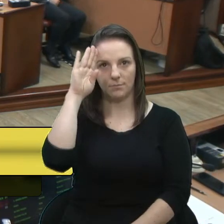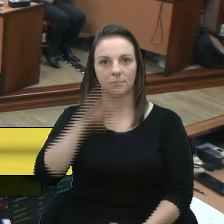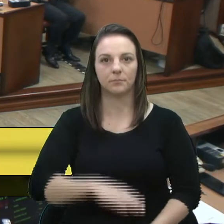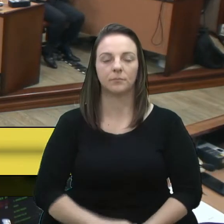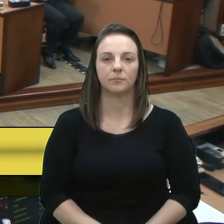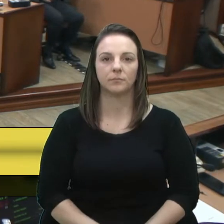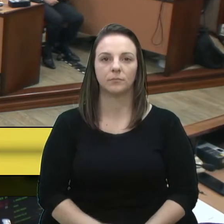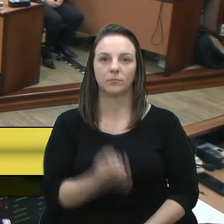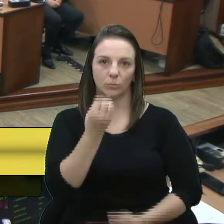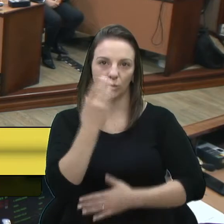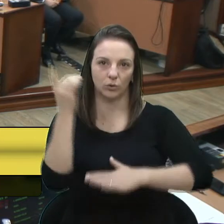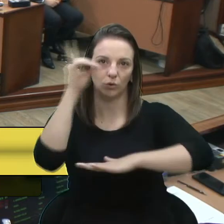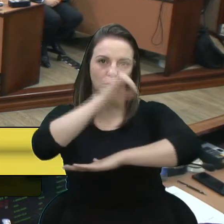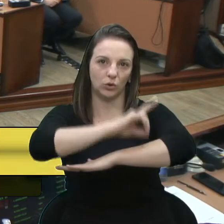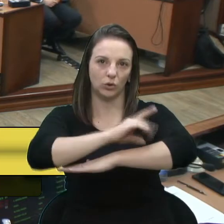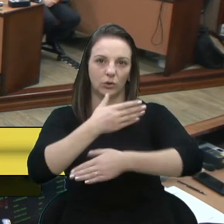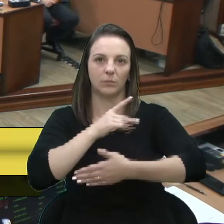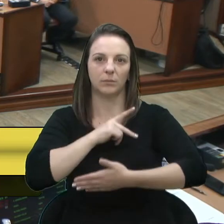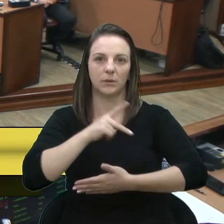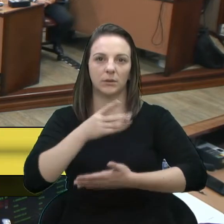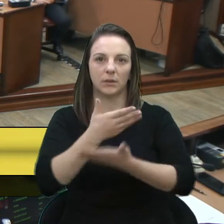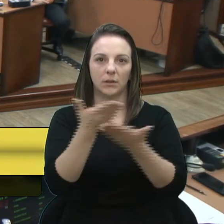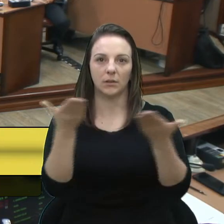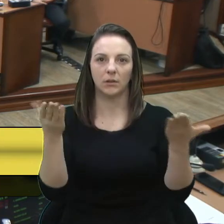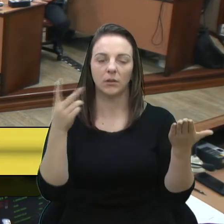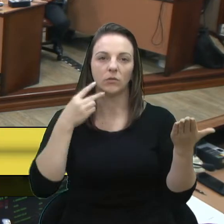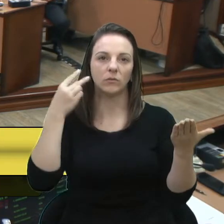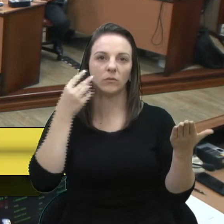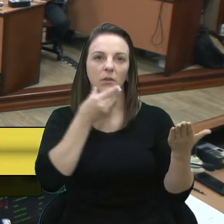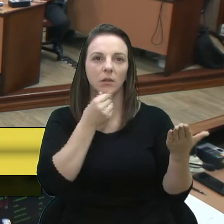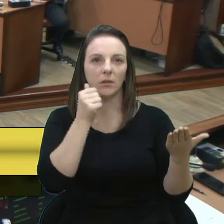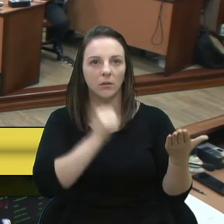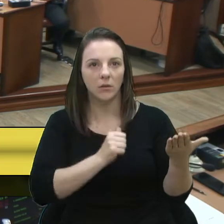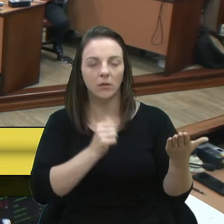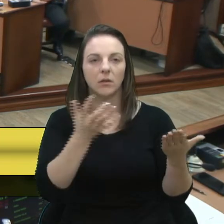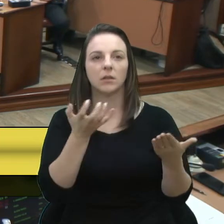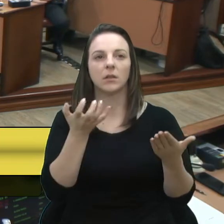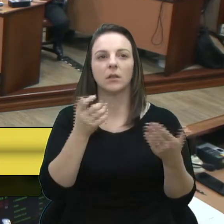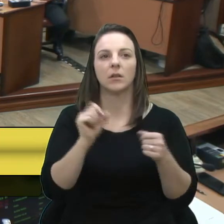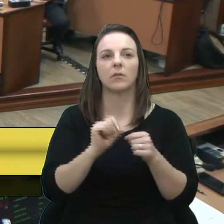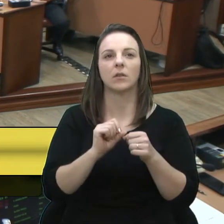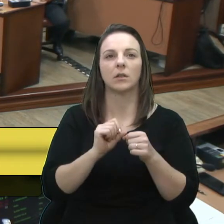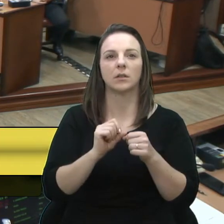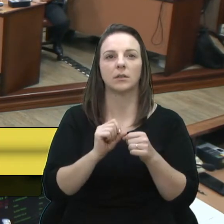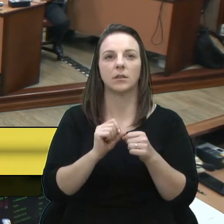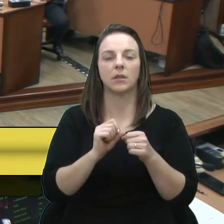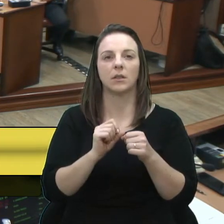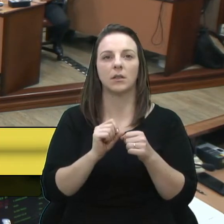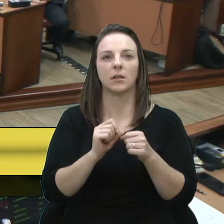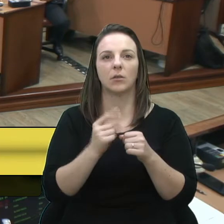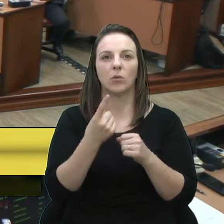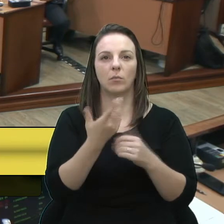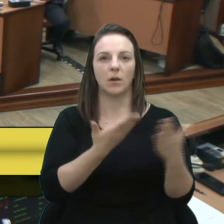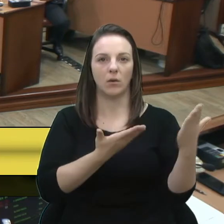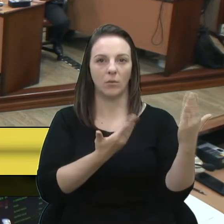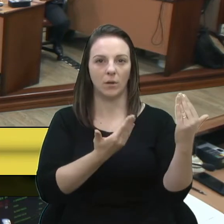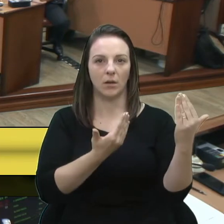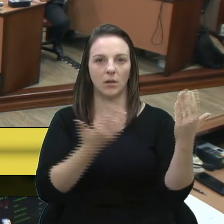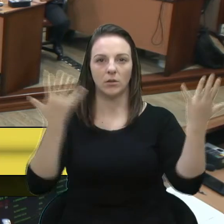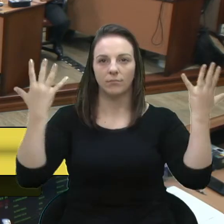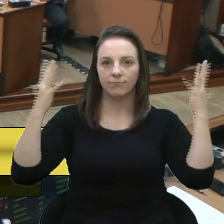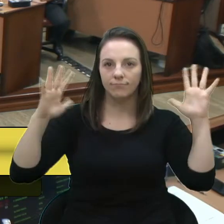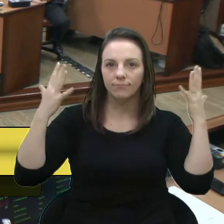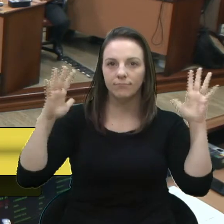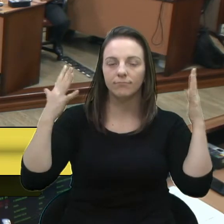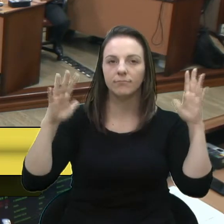Bom dia, senhor presidente. Bom dia, senhores vereadores, senhores vereadores. Eu gostaria de fazer um voto e uma lembrança, um voto e congratulação aqui